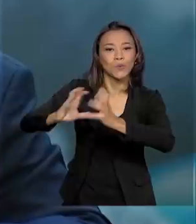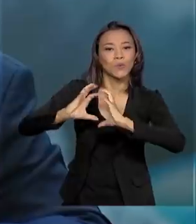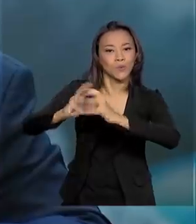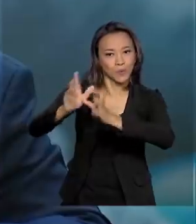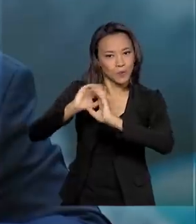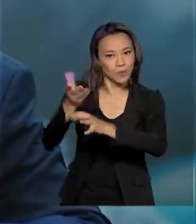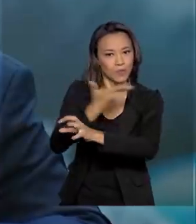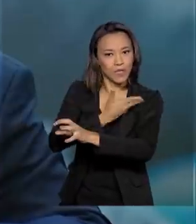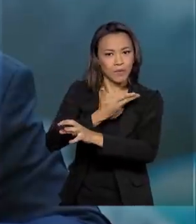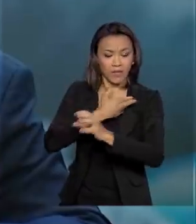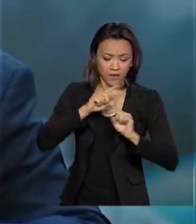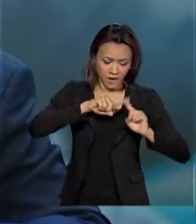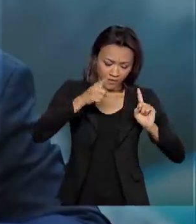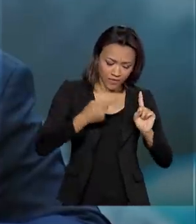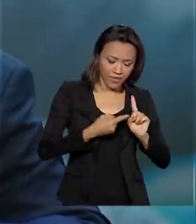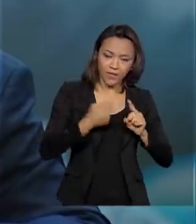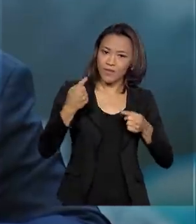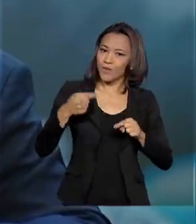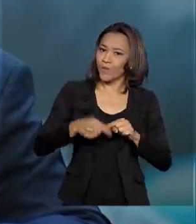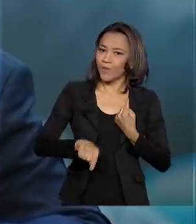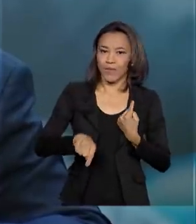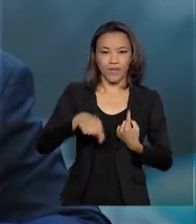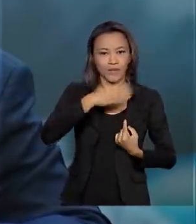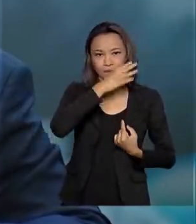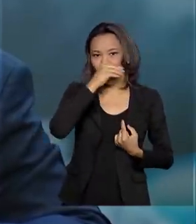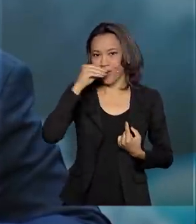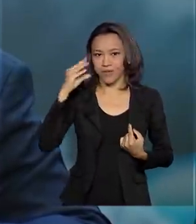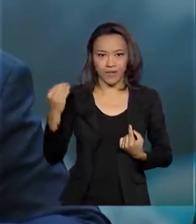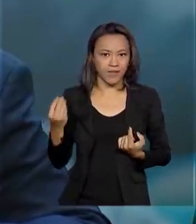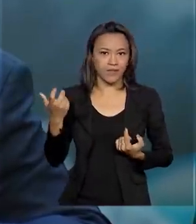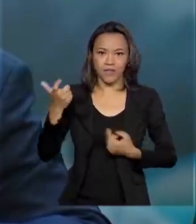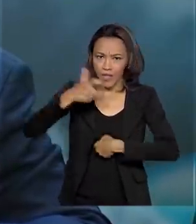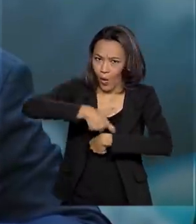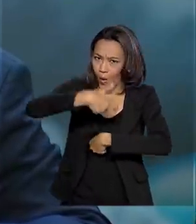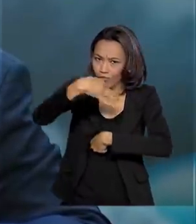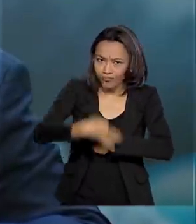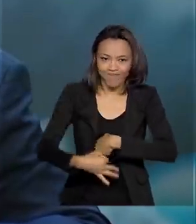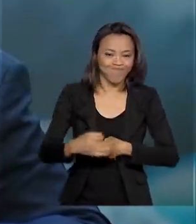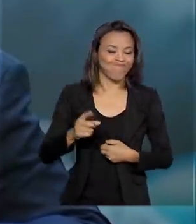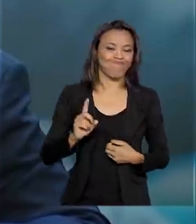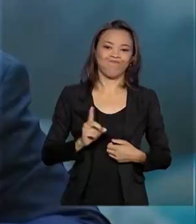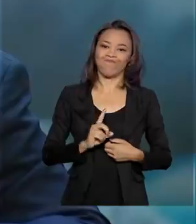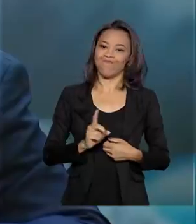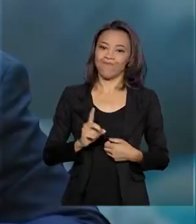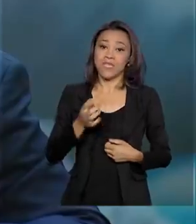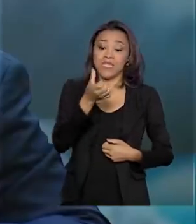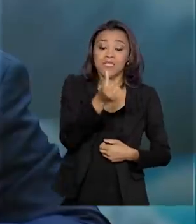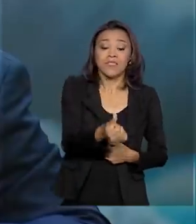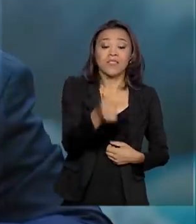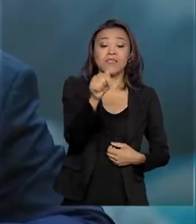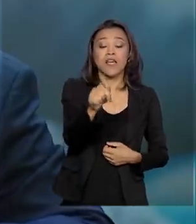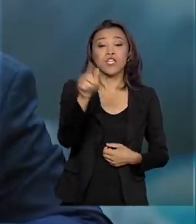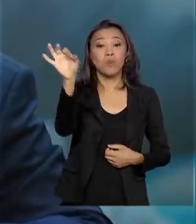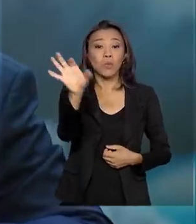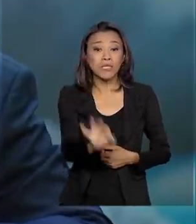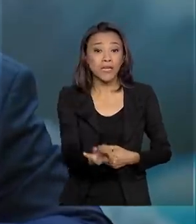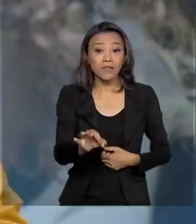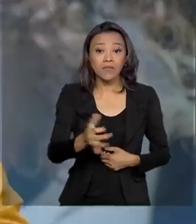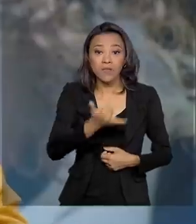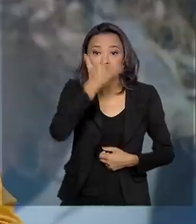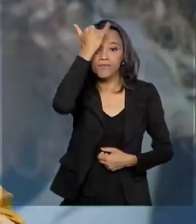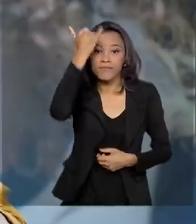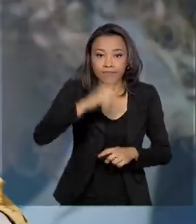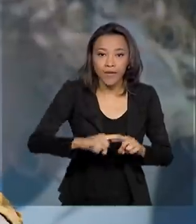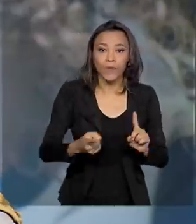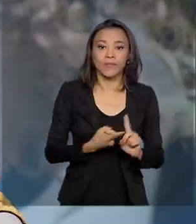junto. Gravidez não combina com a adolescência, não está na hora. 66%, 67% é não planejado.